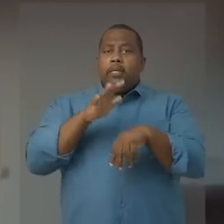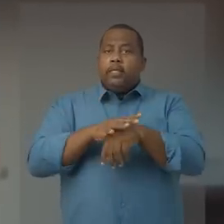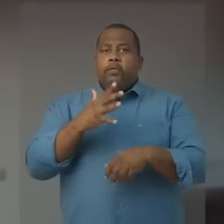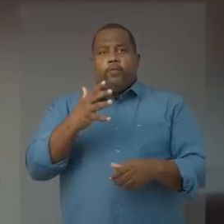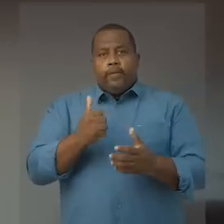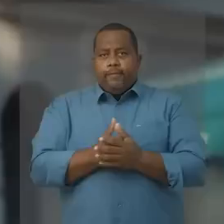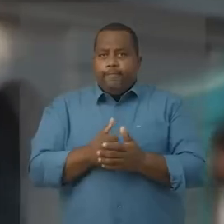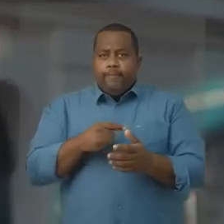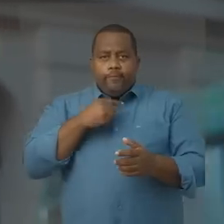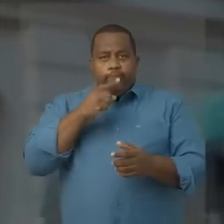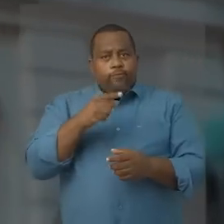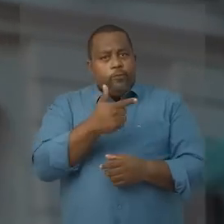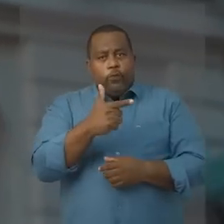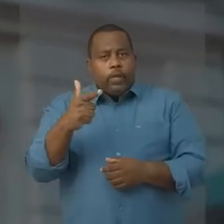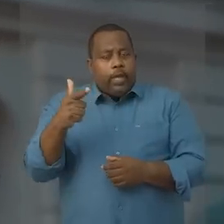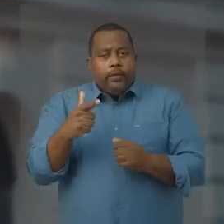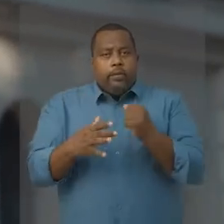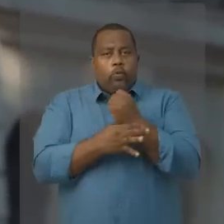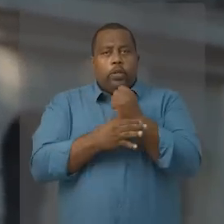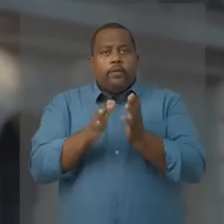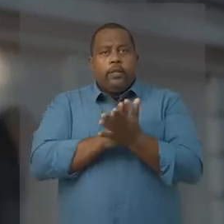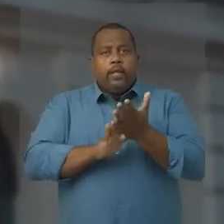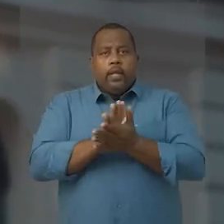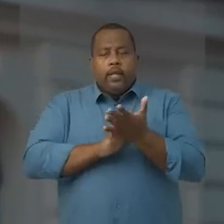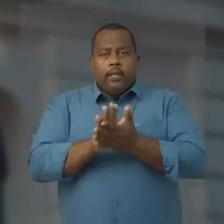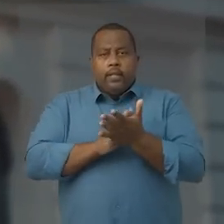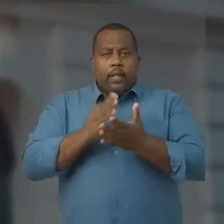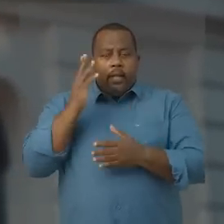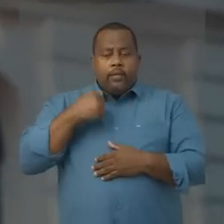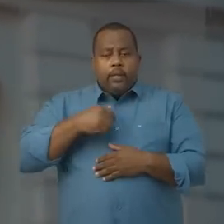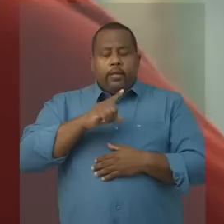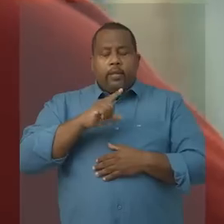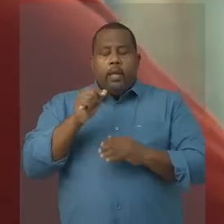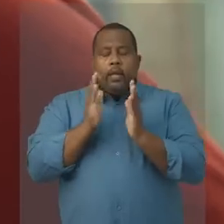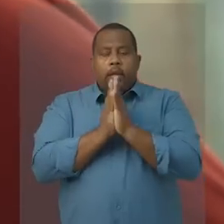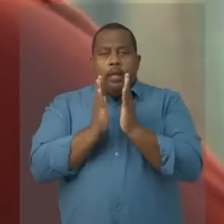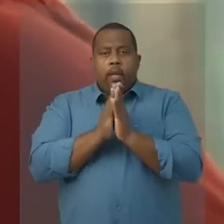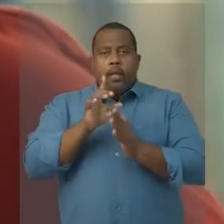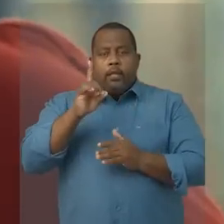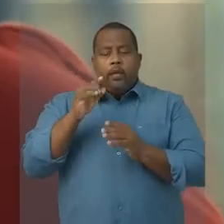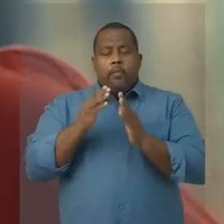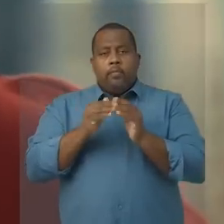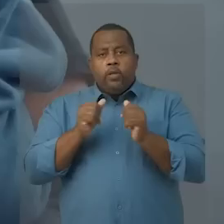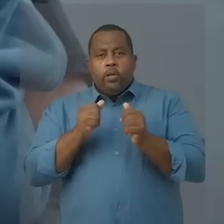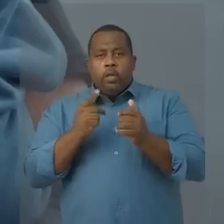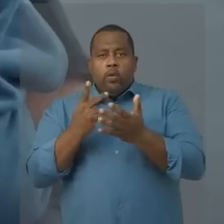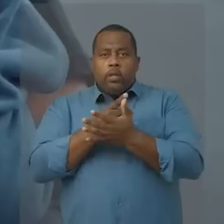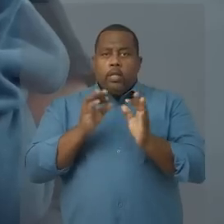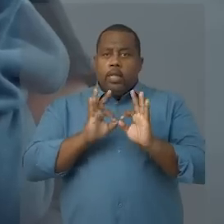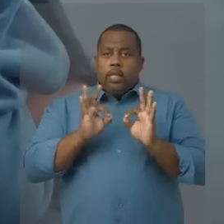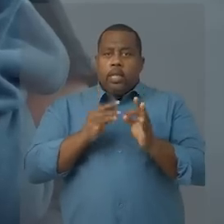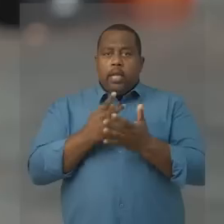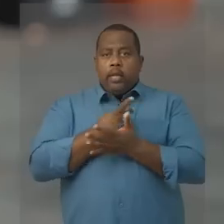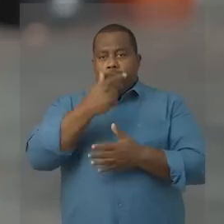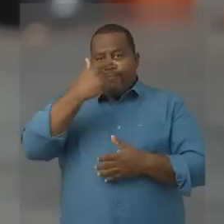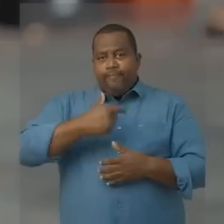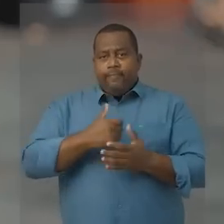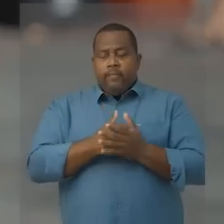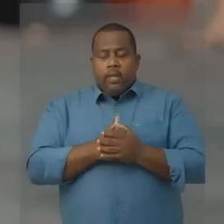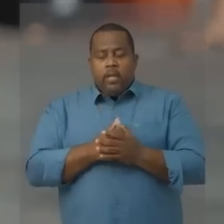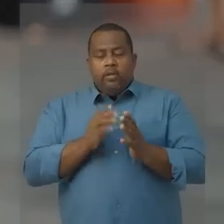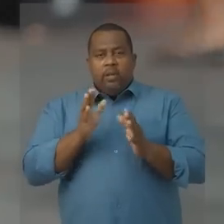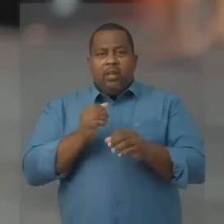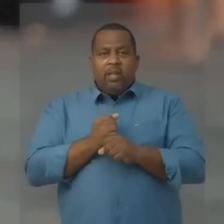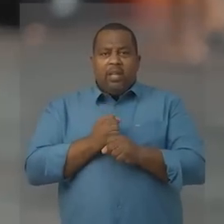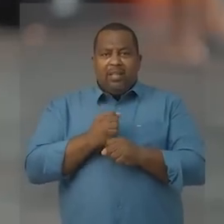mais de cinco vezes. Não tem nenhuma segurança. A gente sai rezando a Deus para não acontecer nada de errado. Teve 16